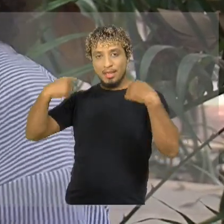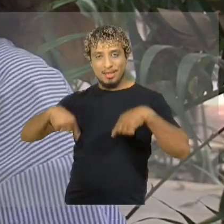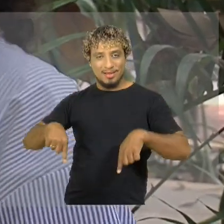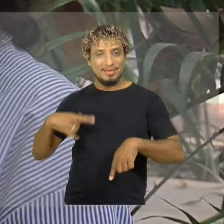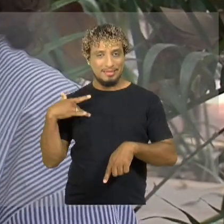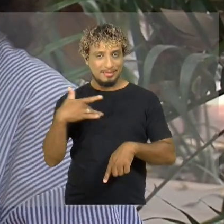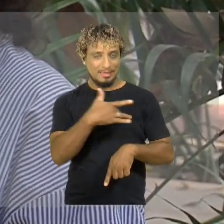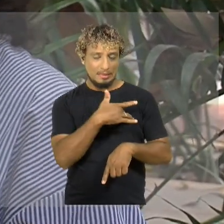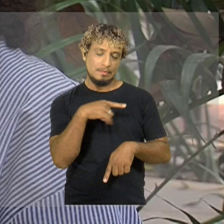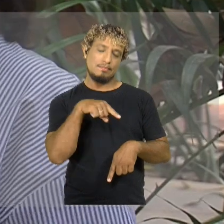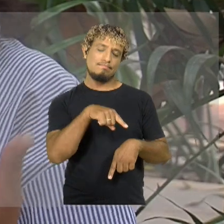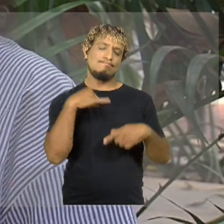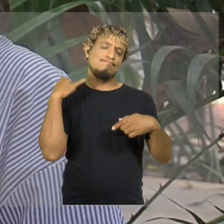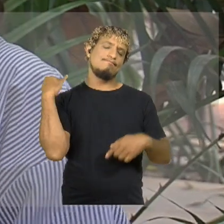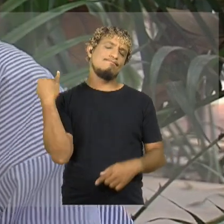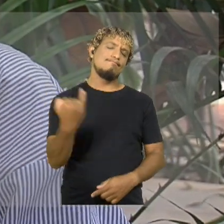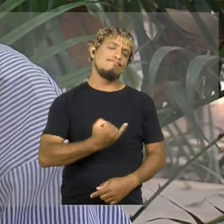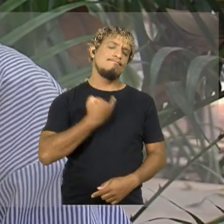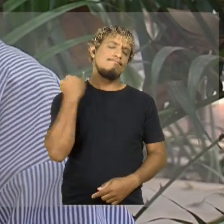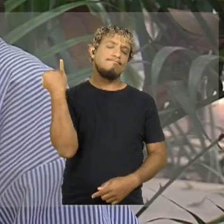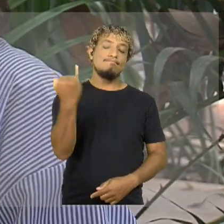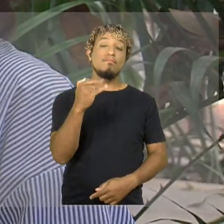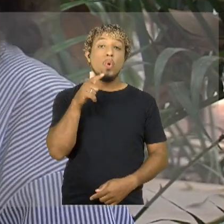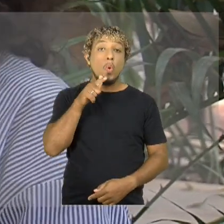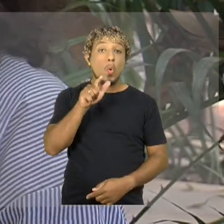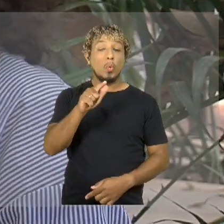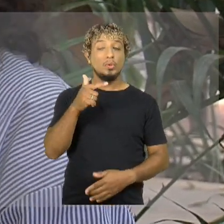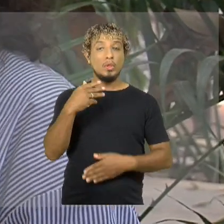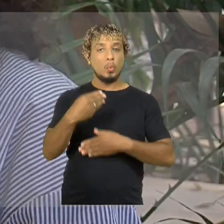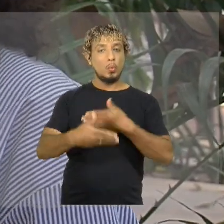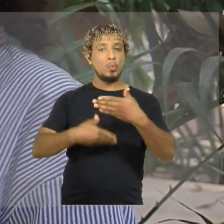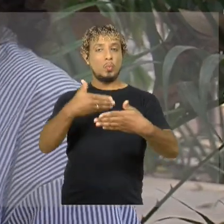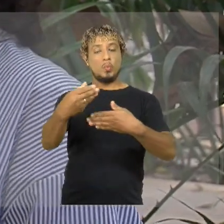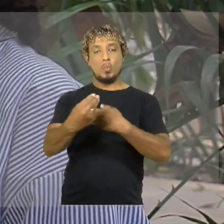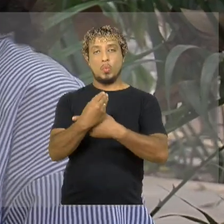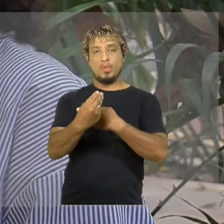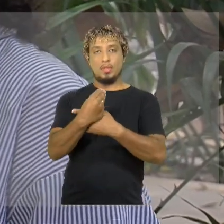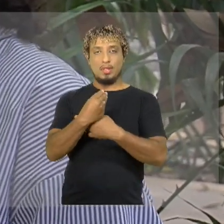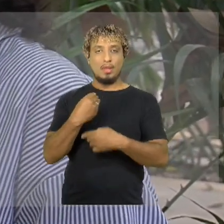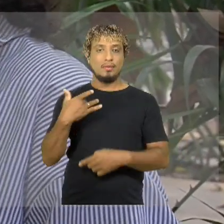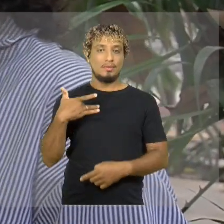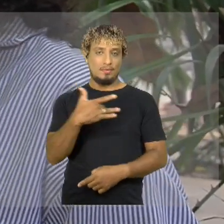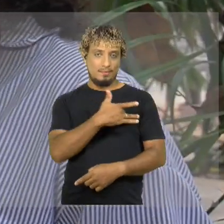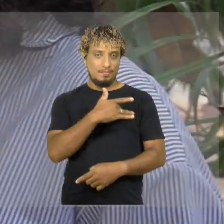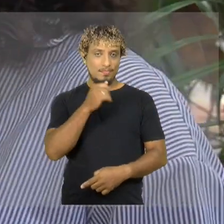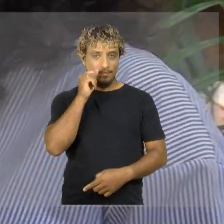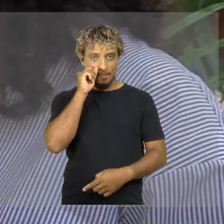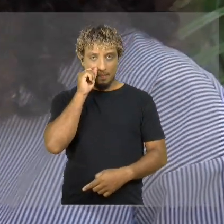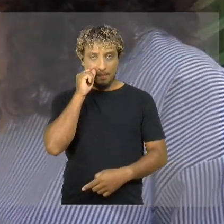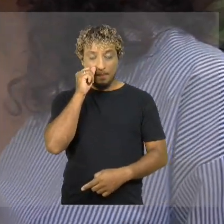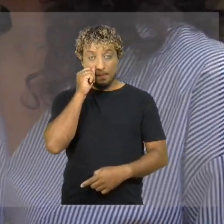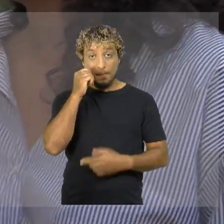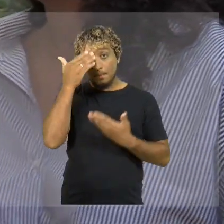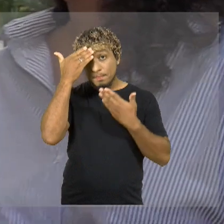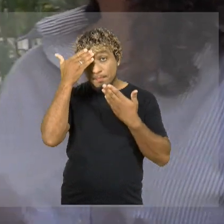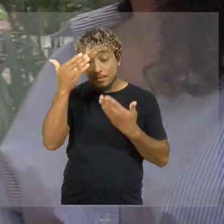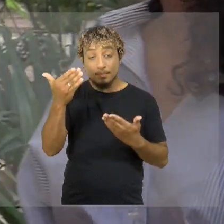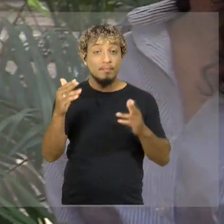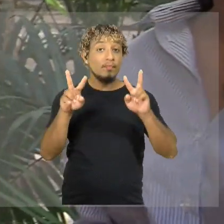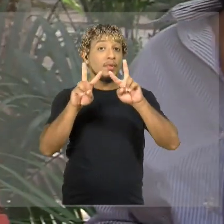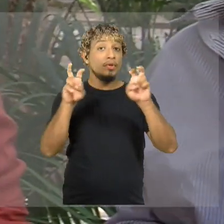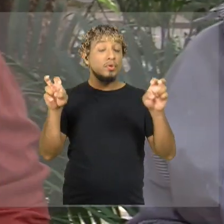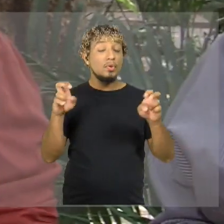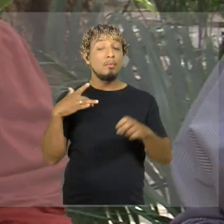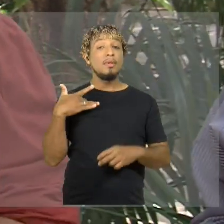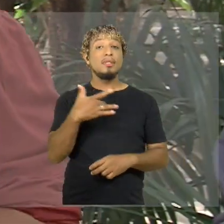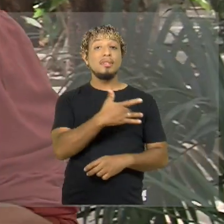ações fazem fundamental para que eles consigam ter um cuidado maior com a saúde. Obrigada. E para falar um pouquinho sobre